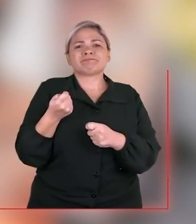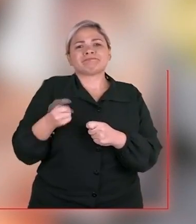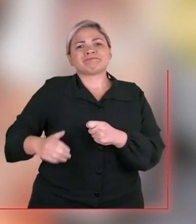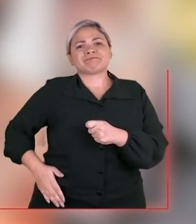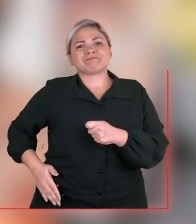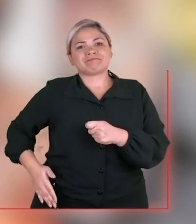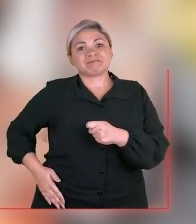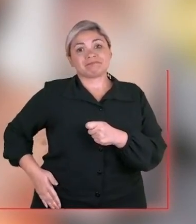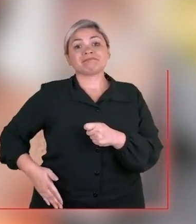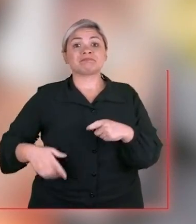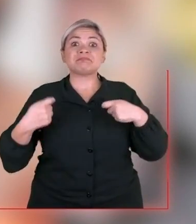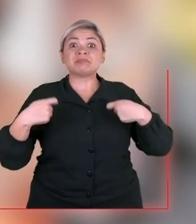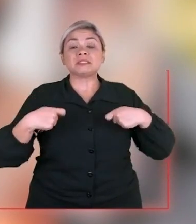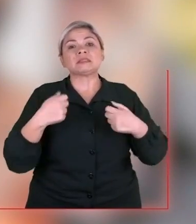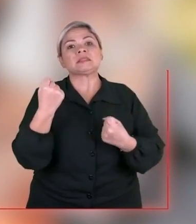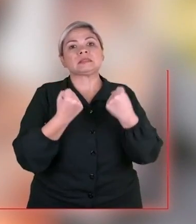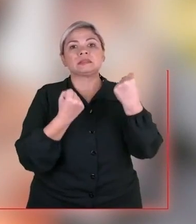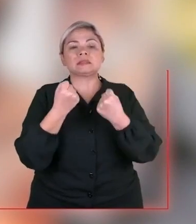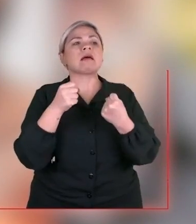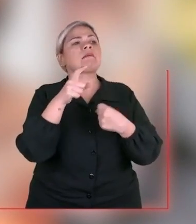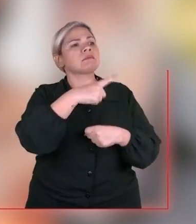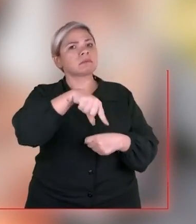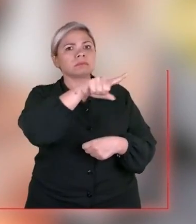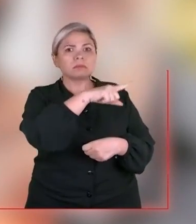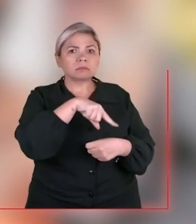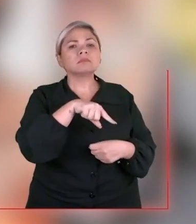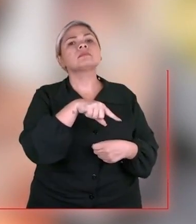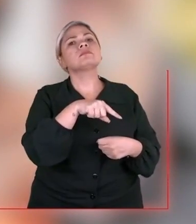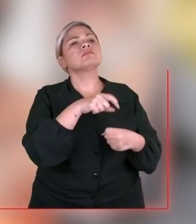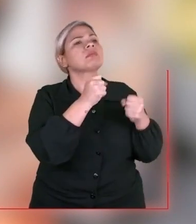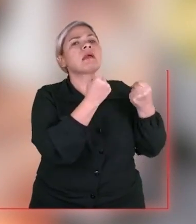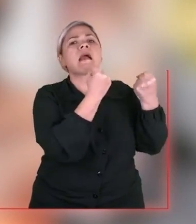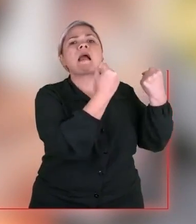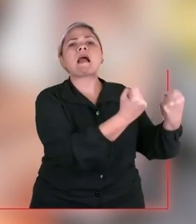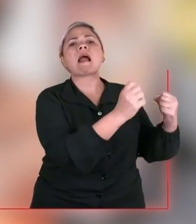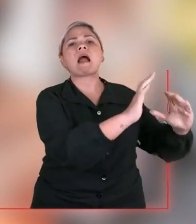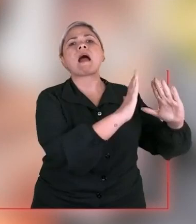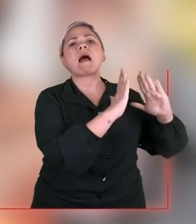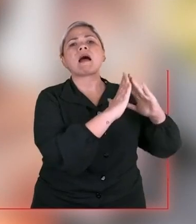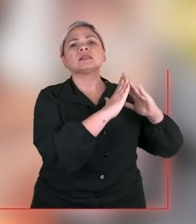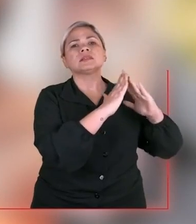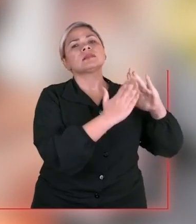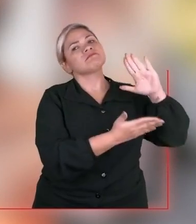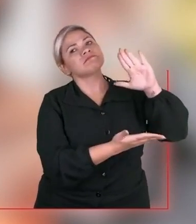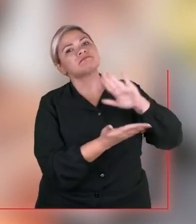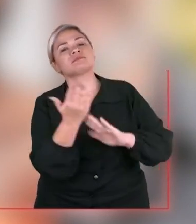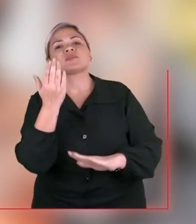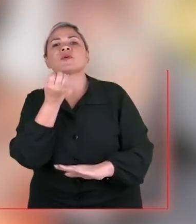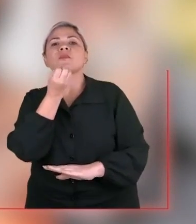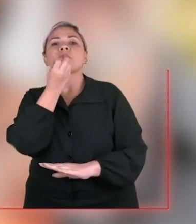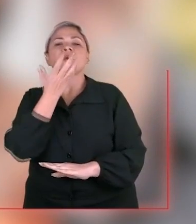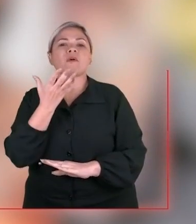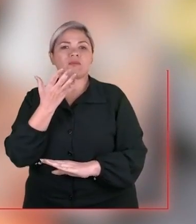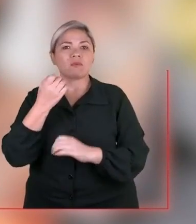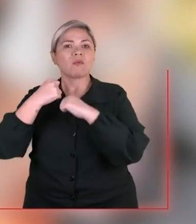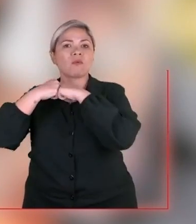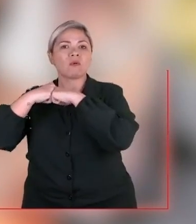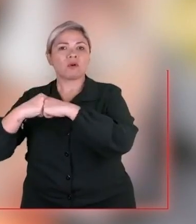o bolso de quem depende do transporte público e incentivar as pessoas a deixarem seu carro em casa,